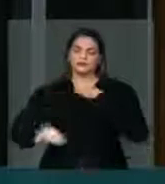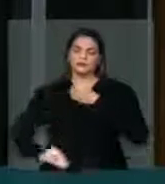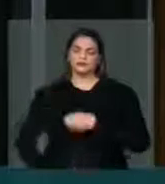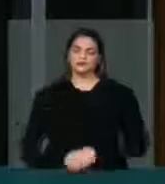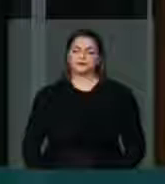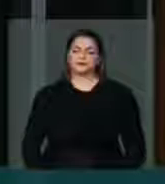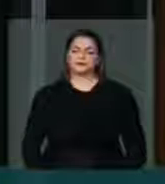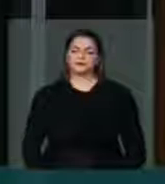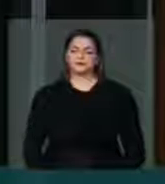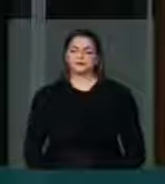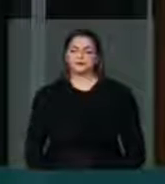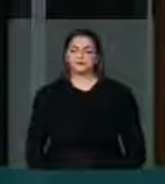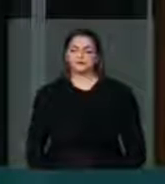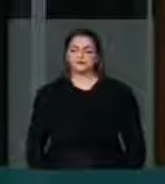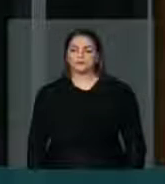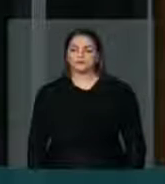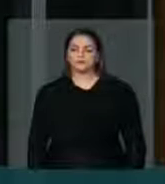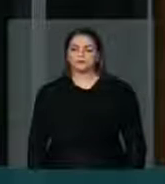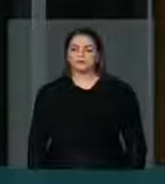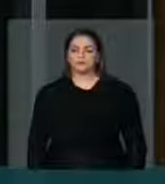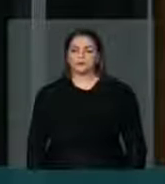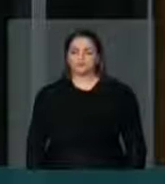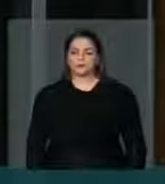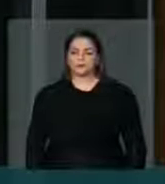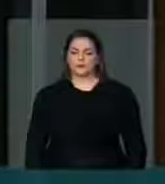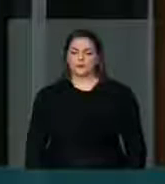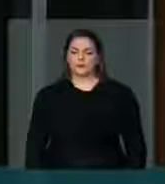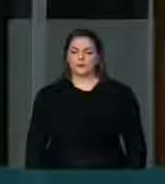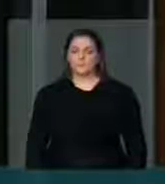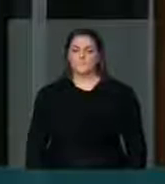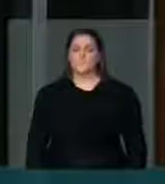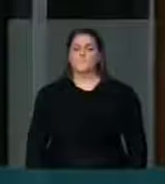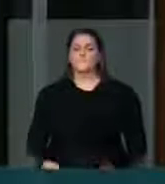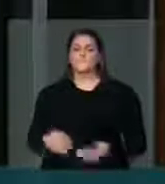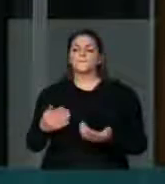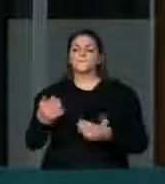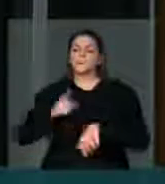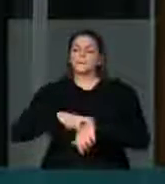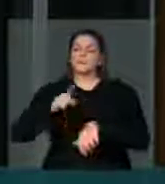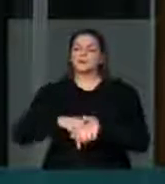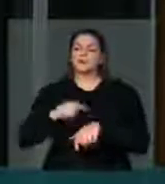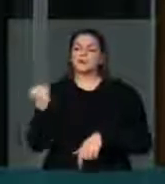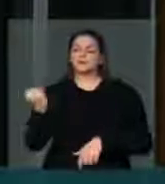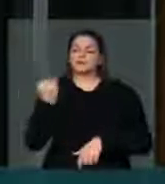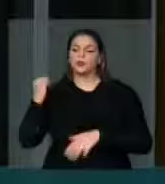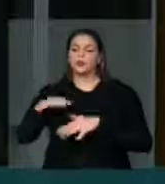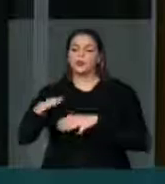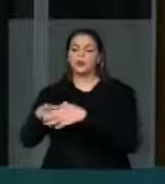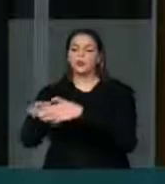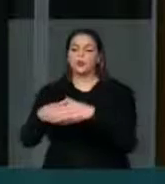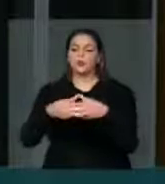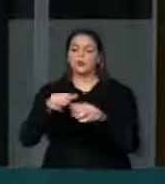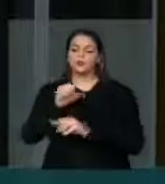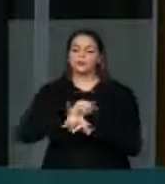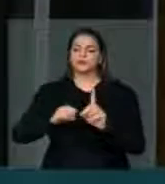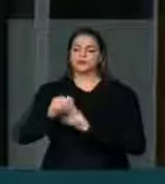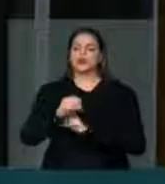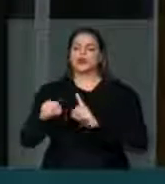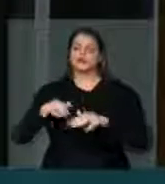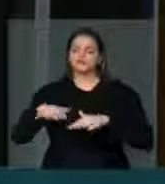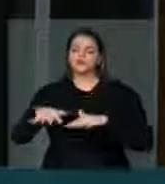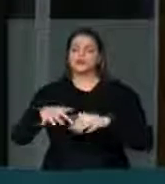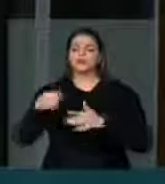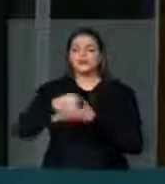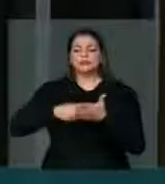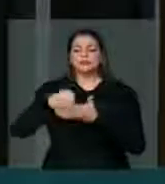Um grande ato no Congresso Nacional, com mobilização dos movimentos sociais que registraram a defesa da Petrobras e na